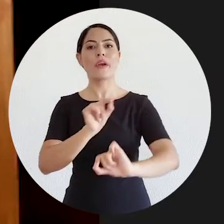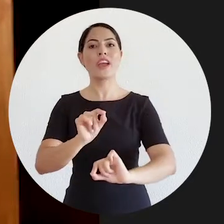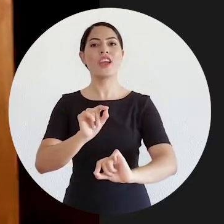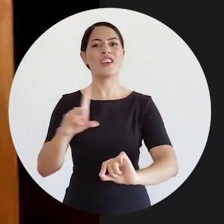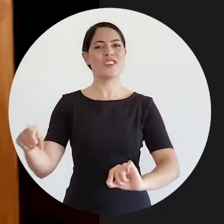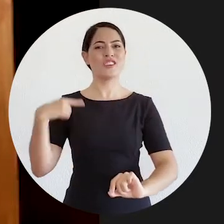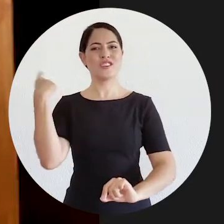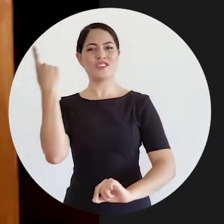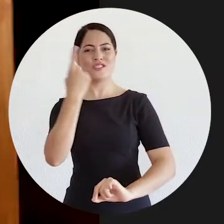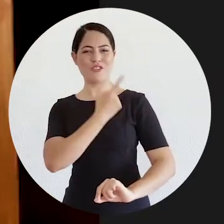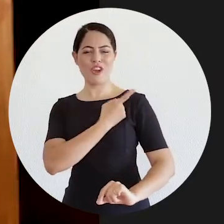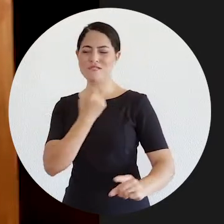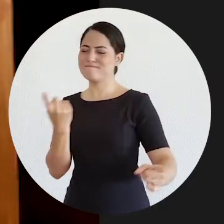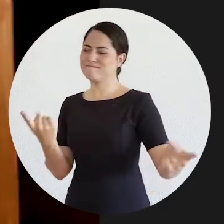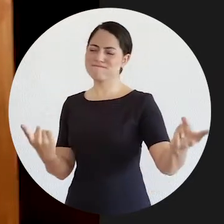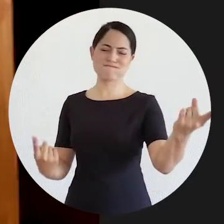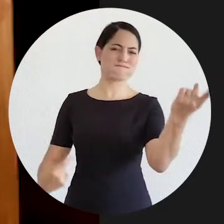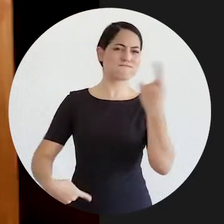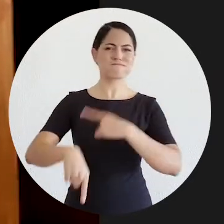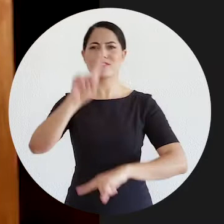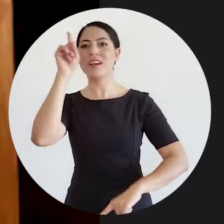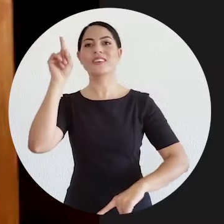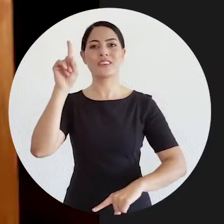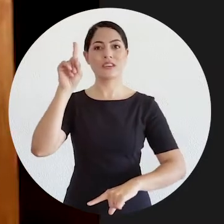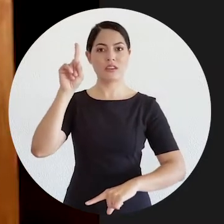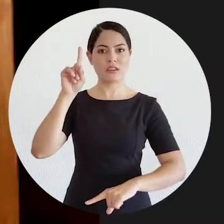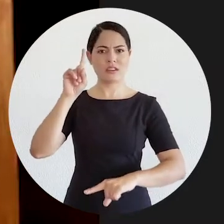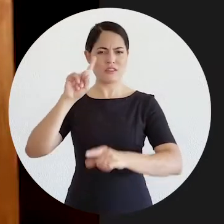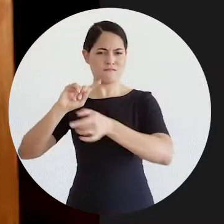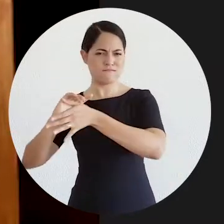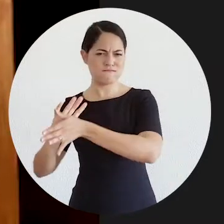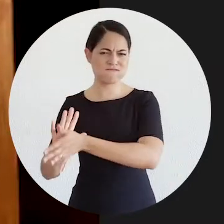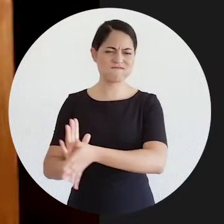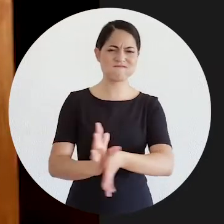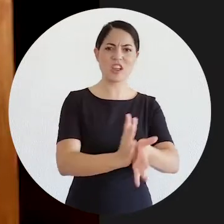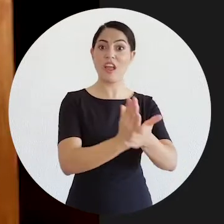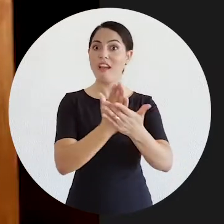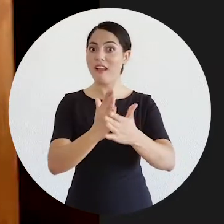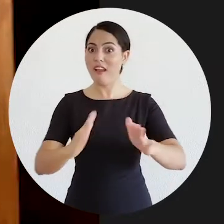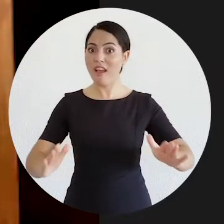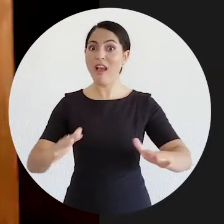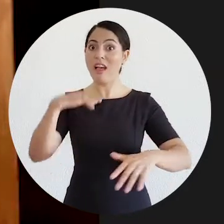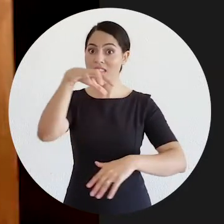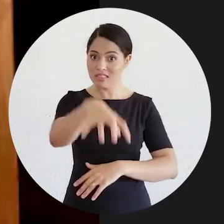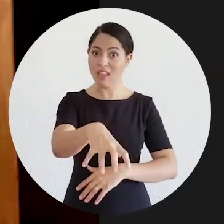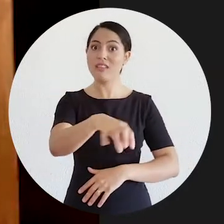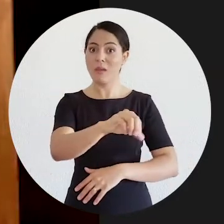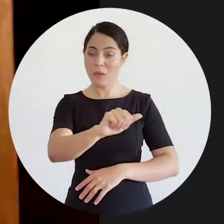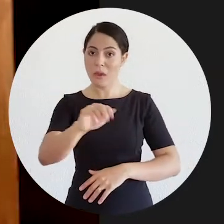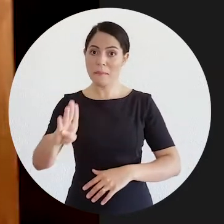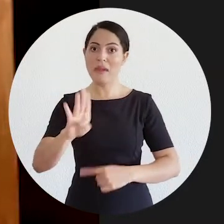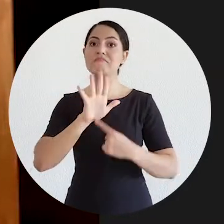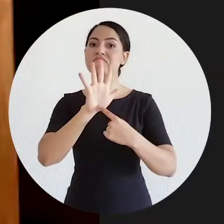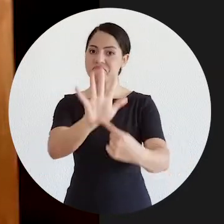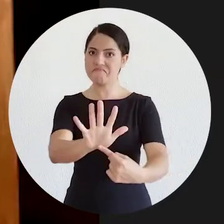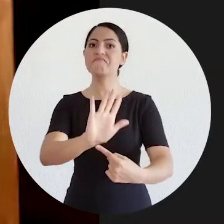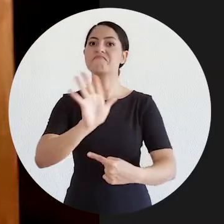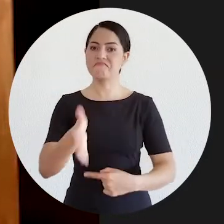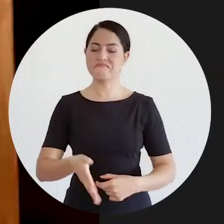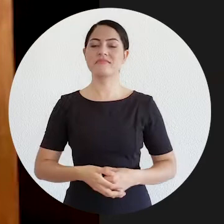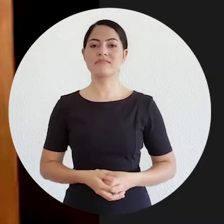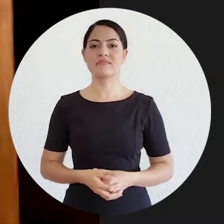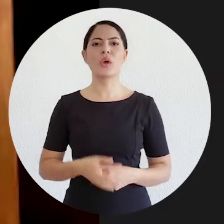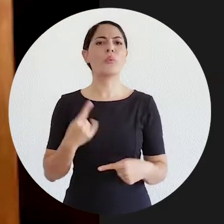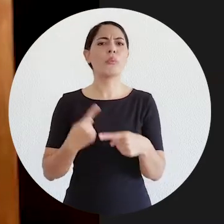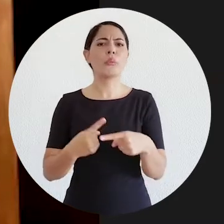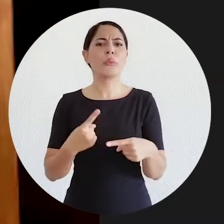ultrapassou do combate ao racismo e da discriminação institucional. O Conselho